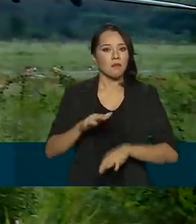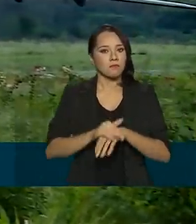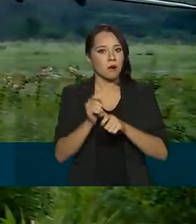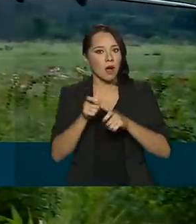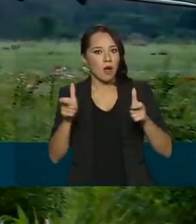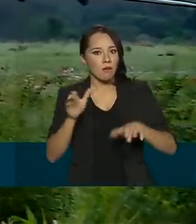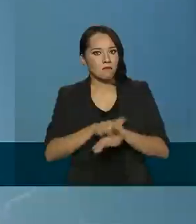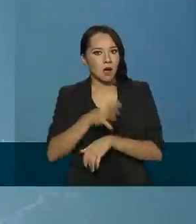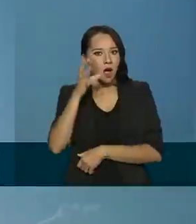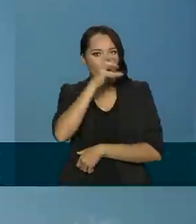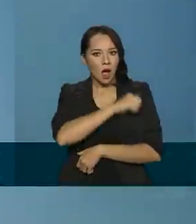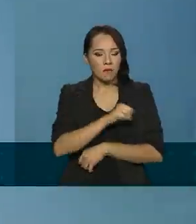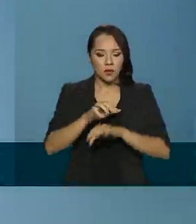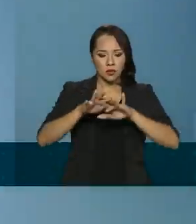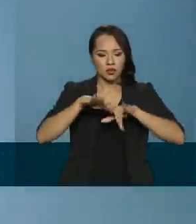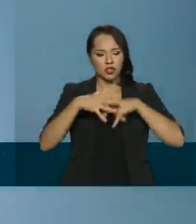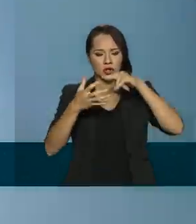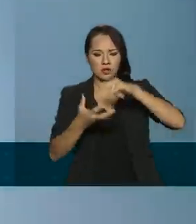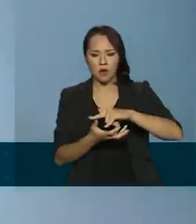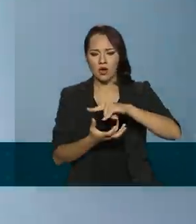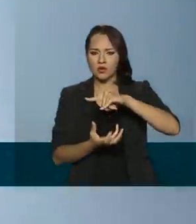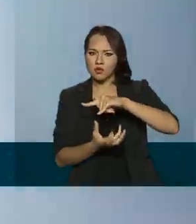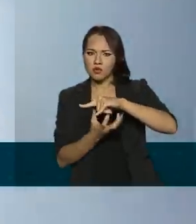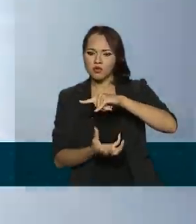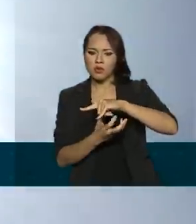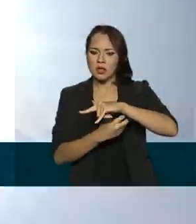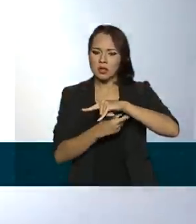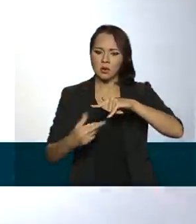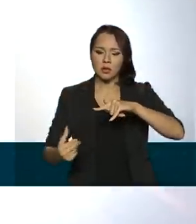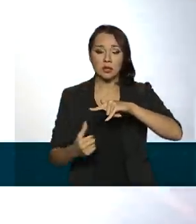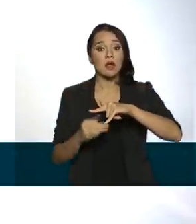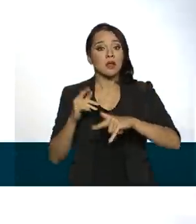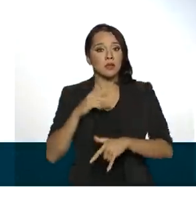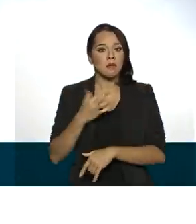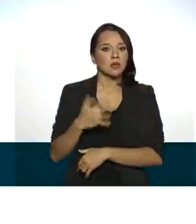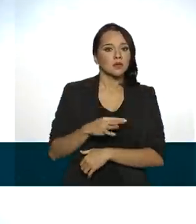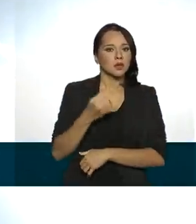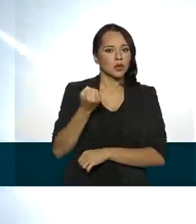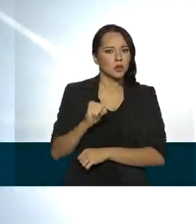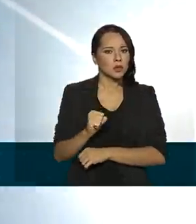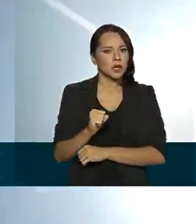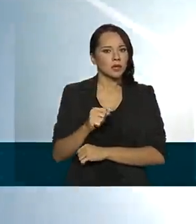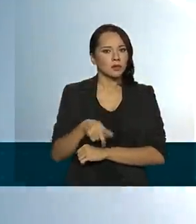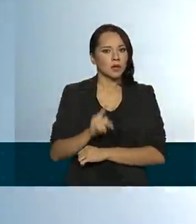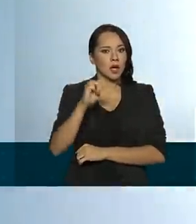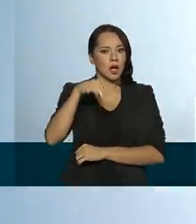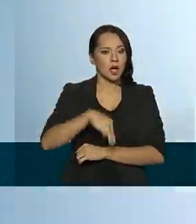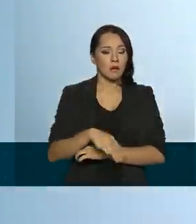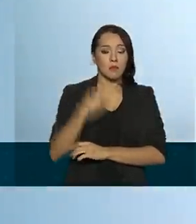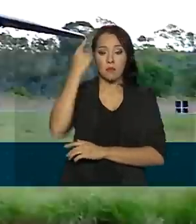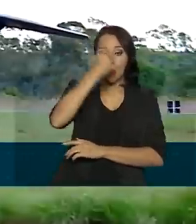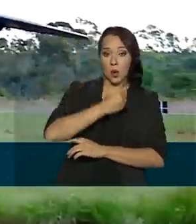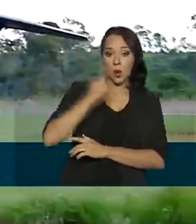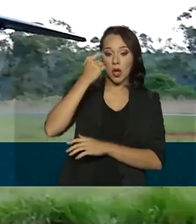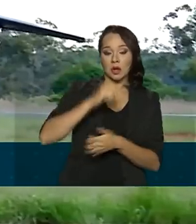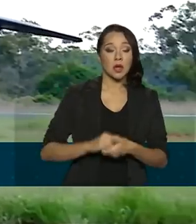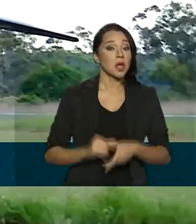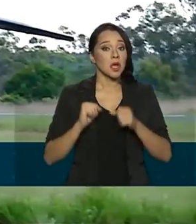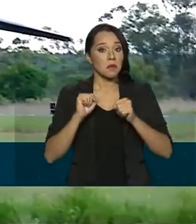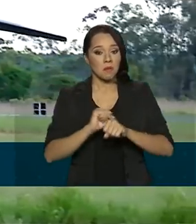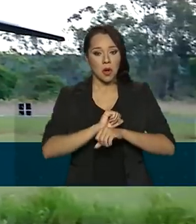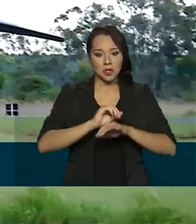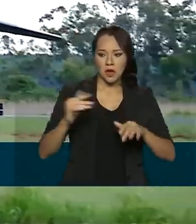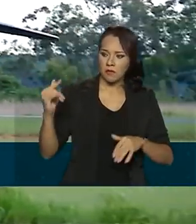avião de transporte de carga da Força Aérea Brasileira. Chega a aproximadamente 800 km por hora e pode